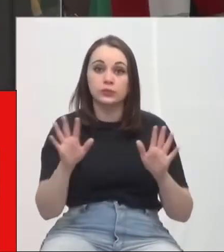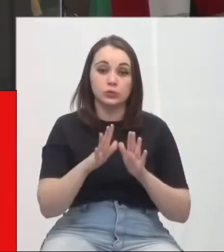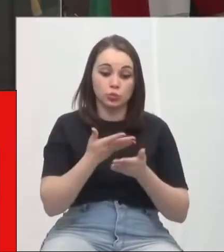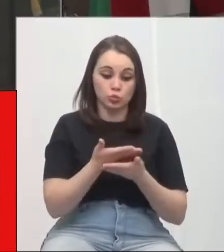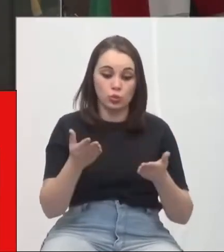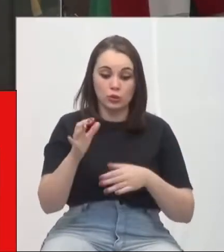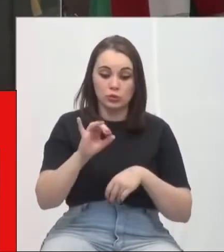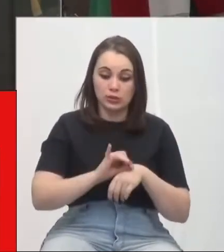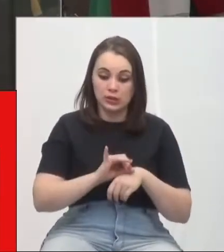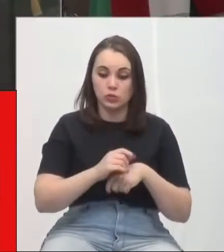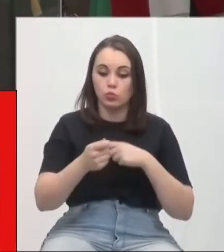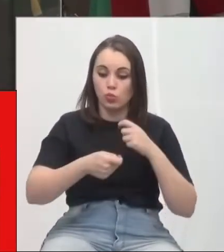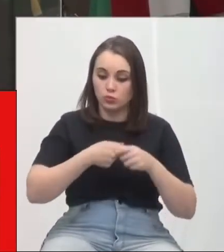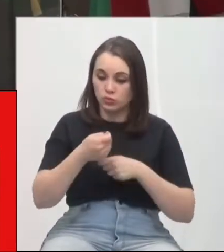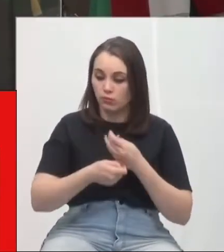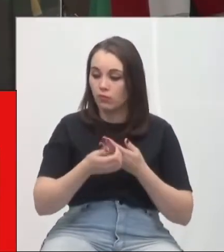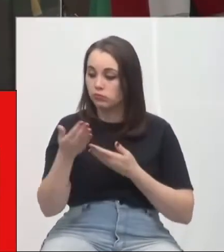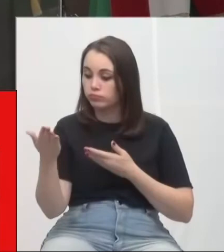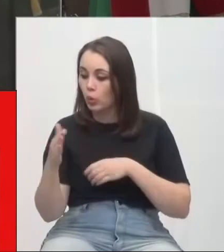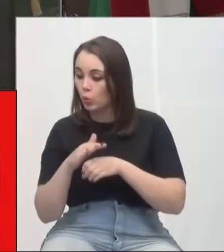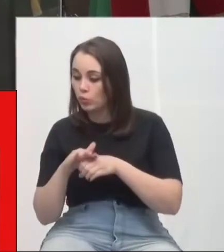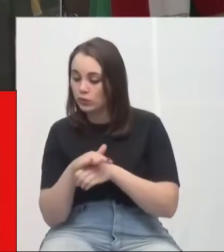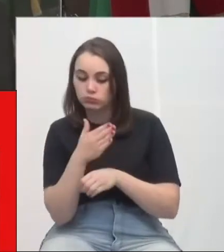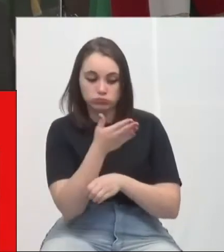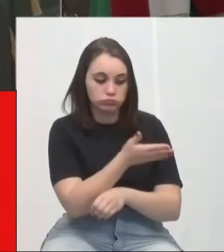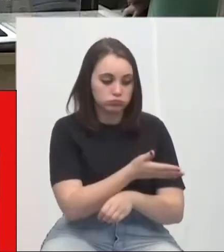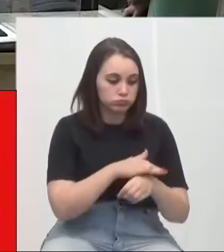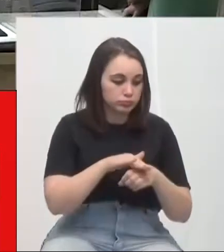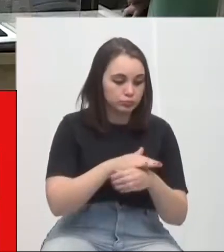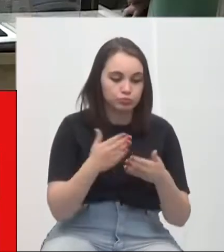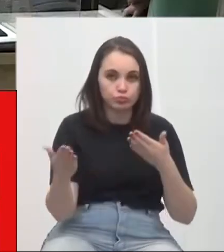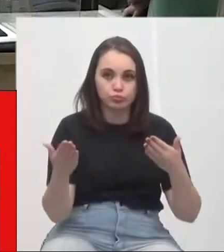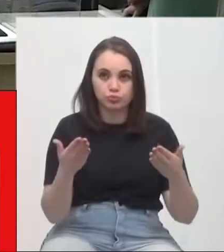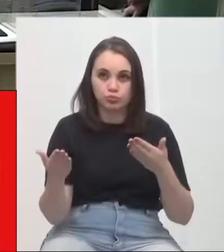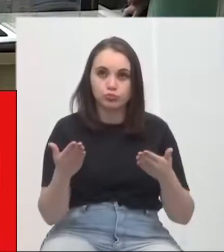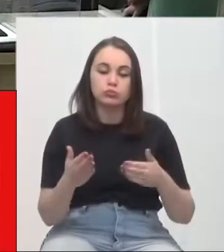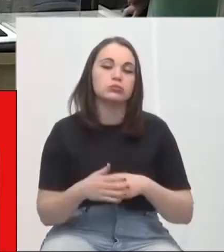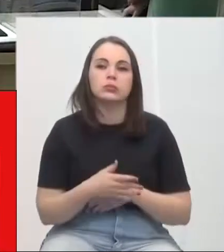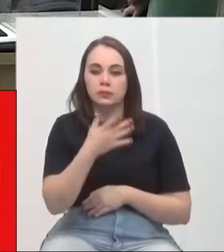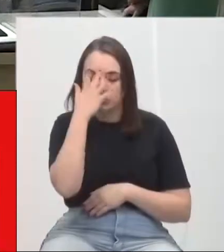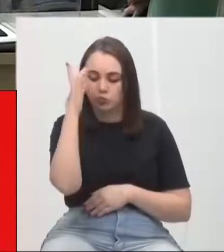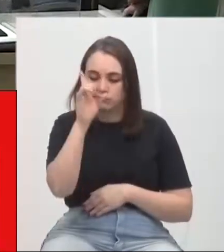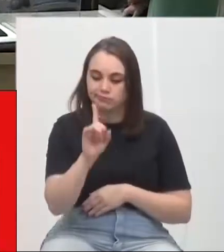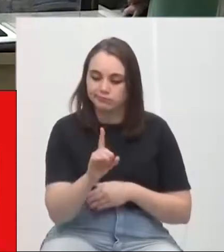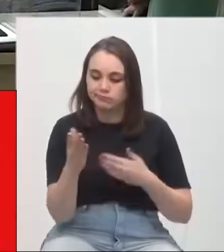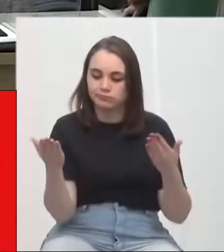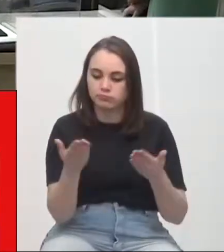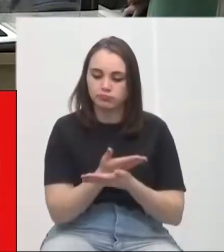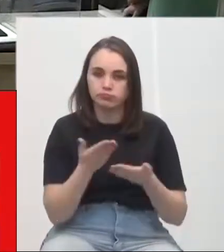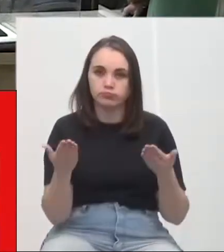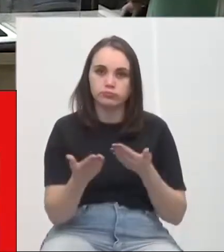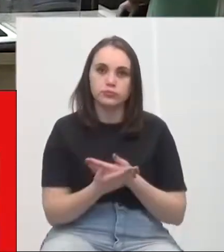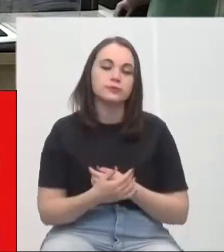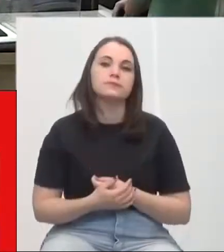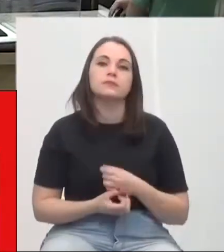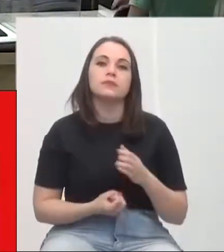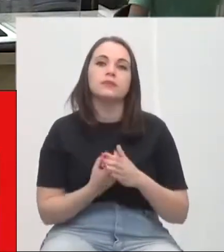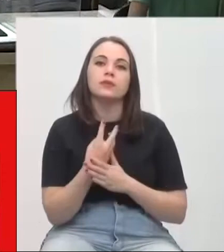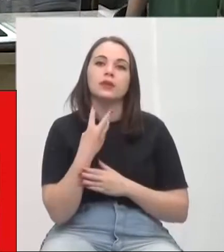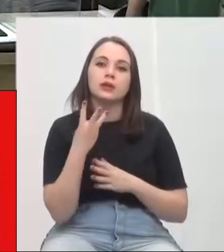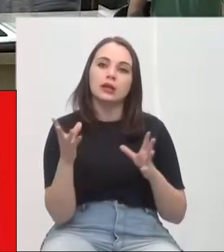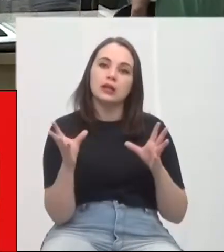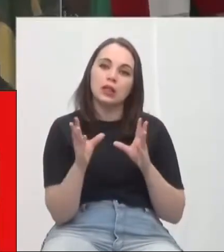um espaço de mediação entre esses órgãos, que inclusive podem elaborar três tipos de relatório. Relatório